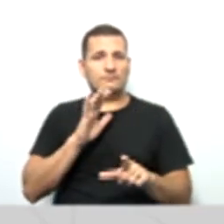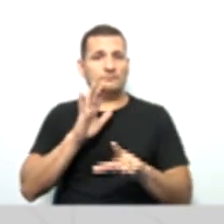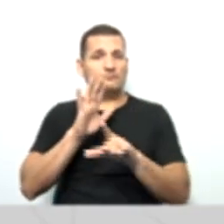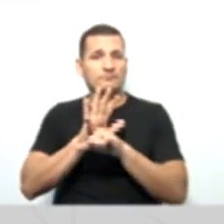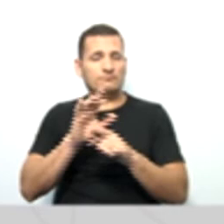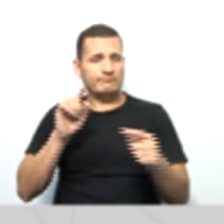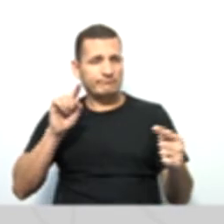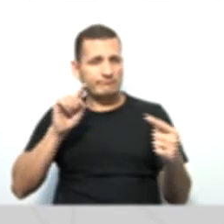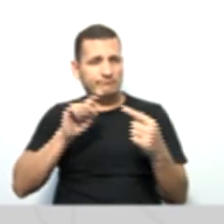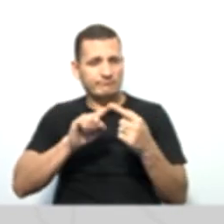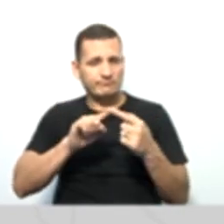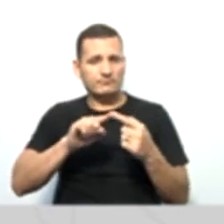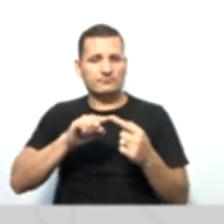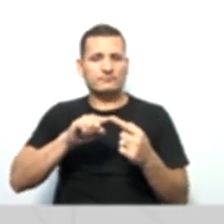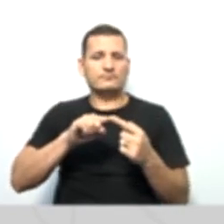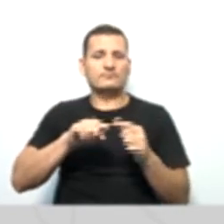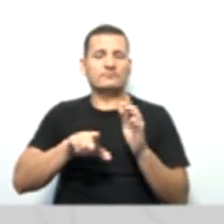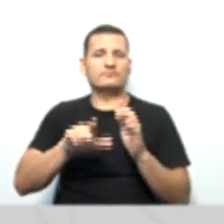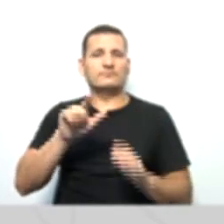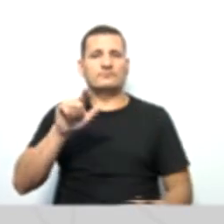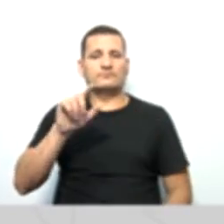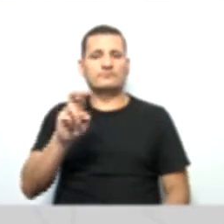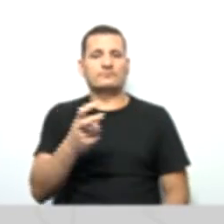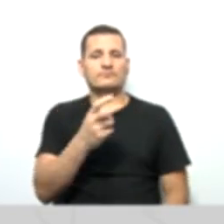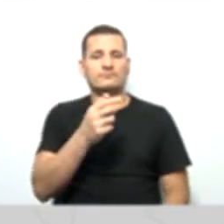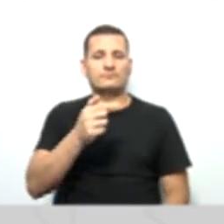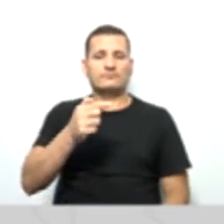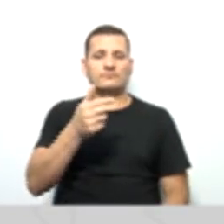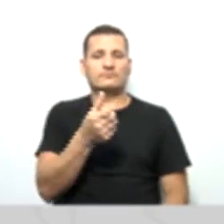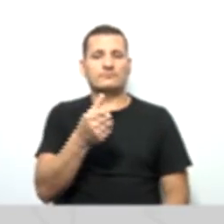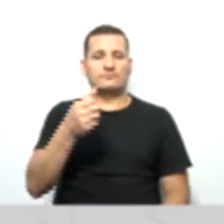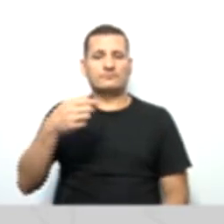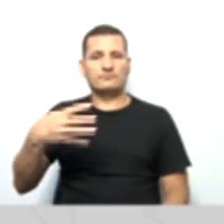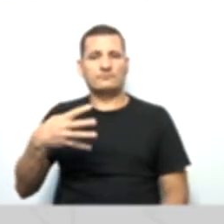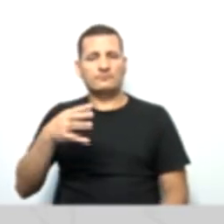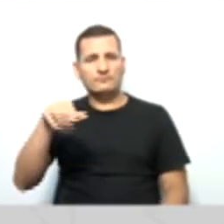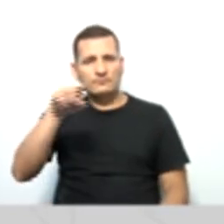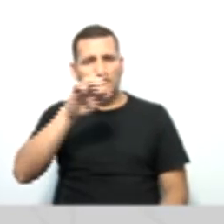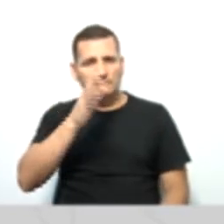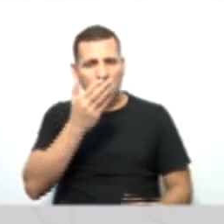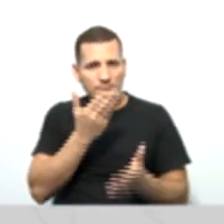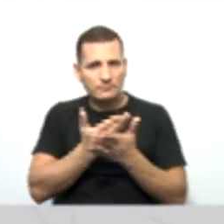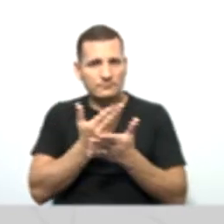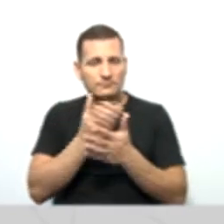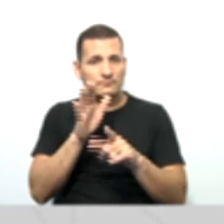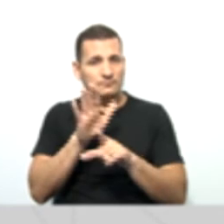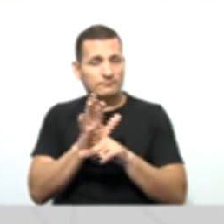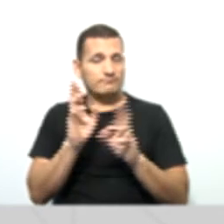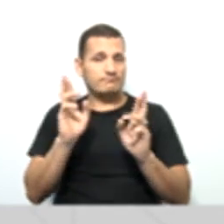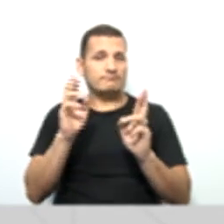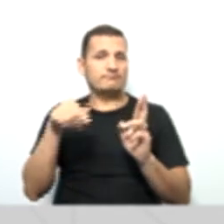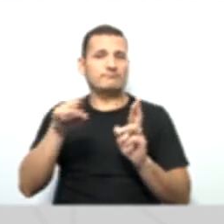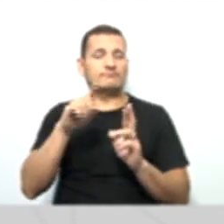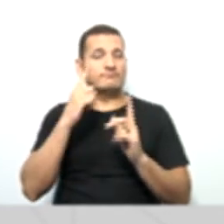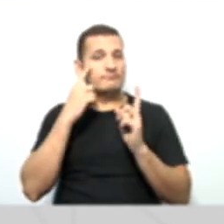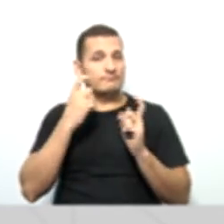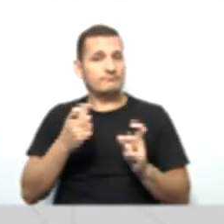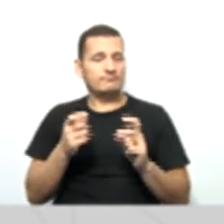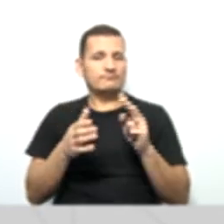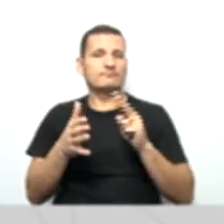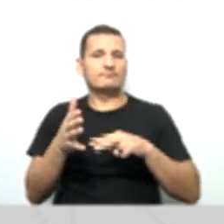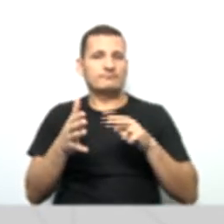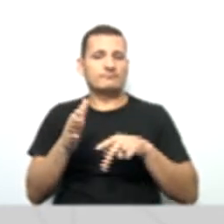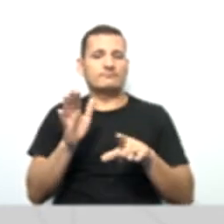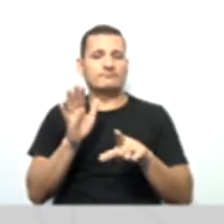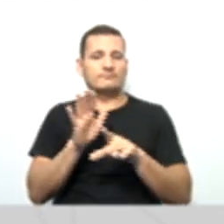.764 barra 71. Vocês já estudaram já essa lei? Espero que vocês tenham curiosidade e